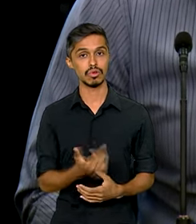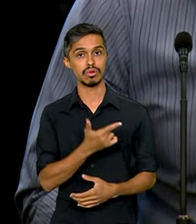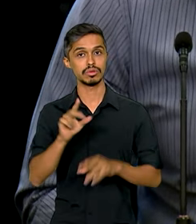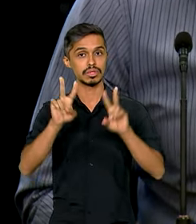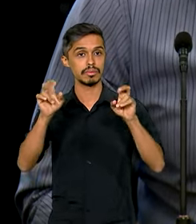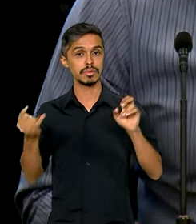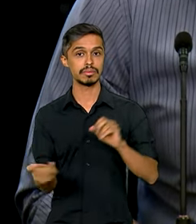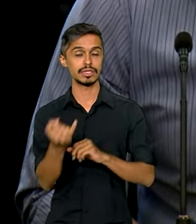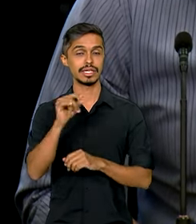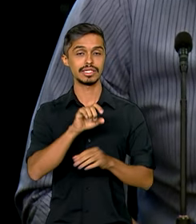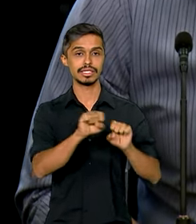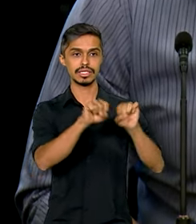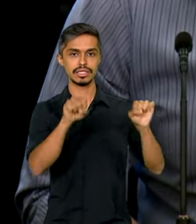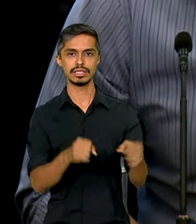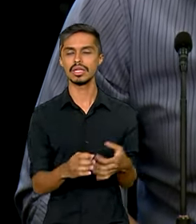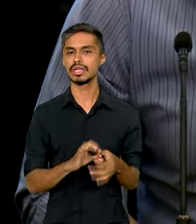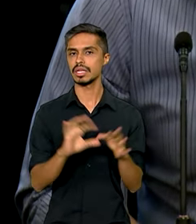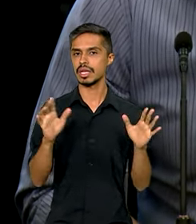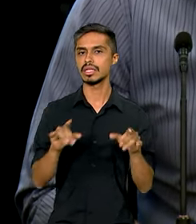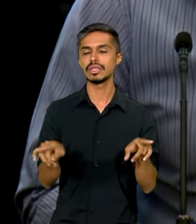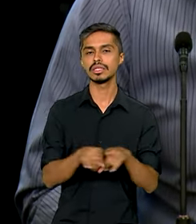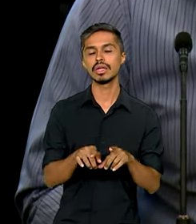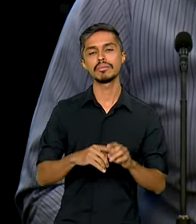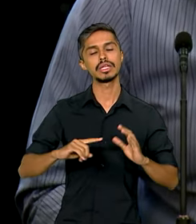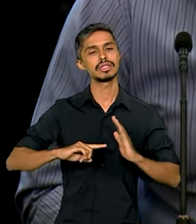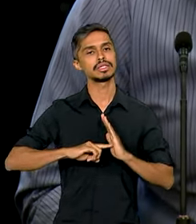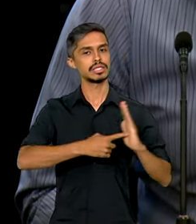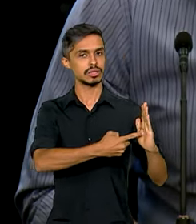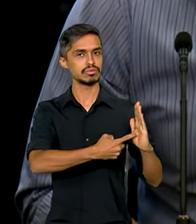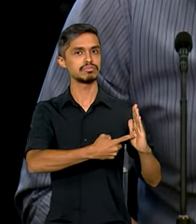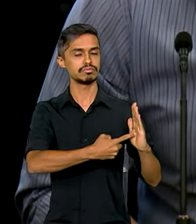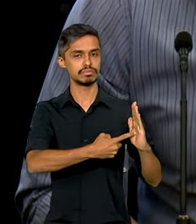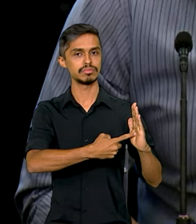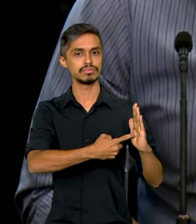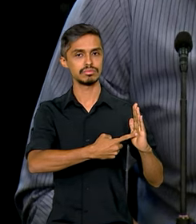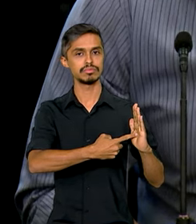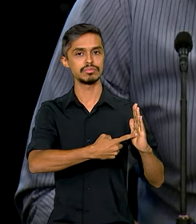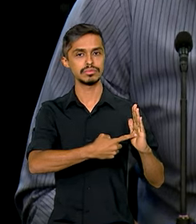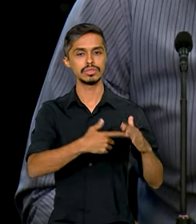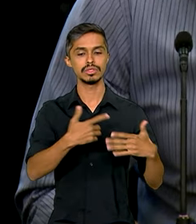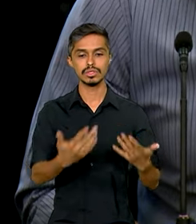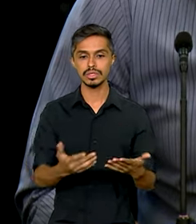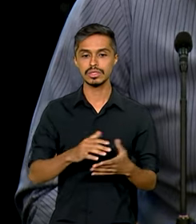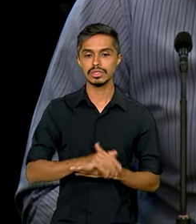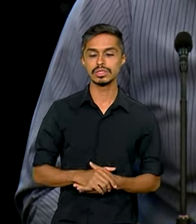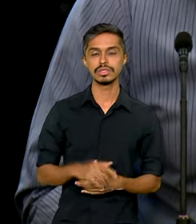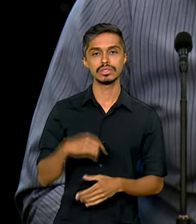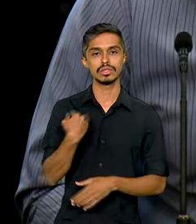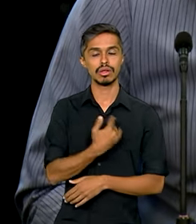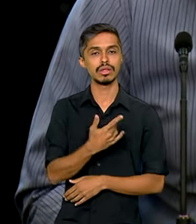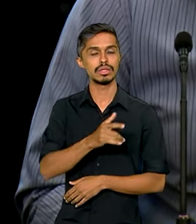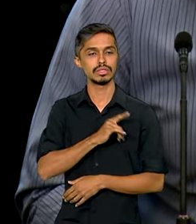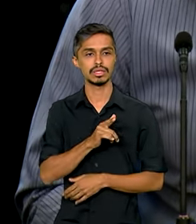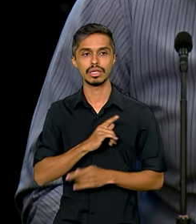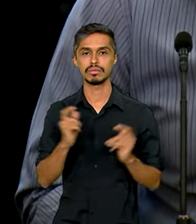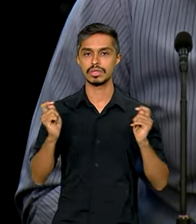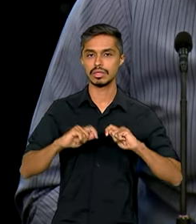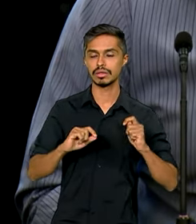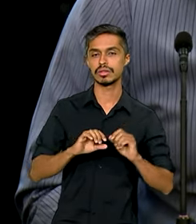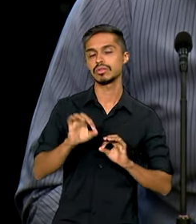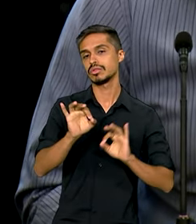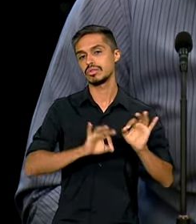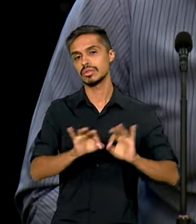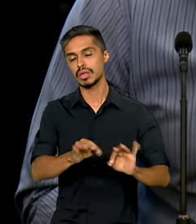importante é que esse sistema permite também denúncias, que é algo que nós temos que ter, de certa forma, mais